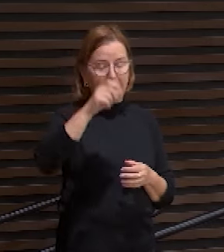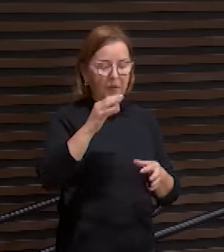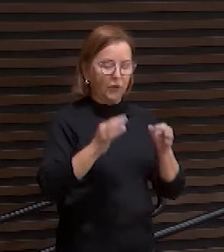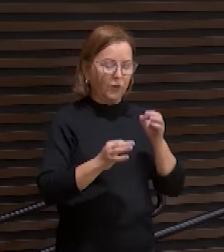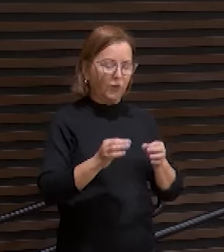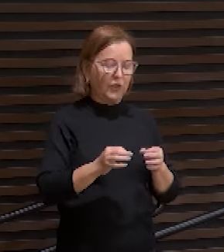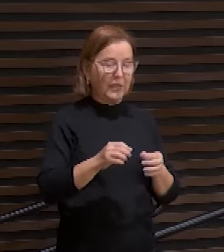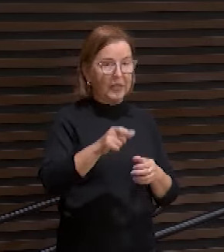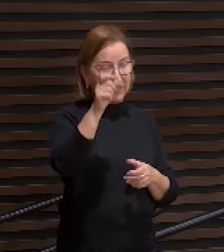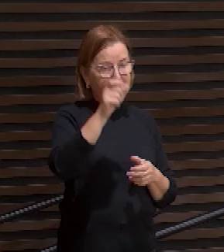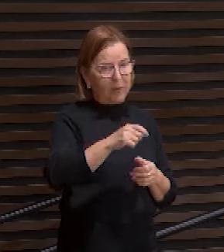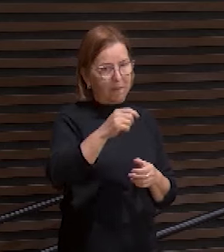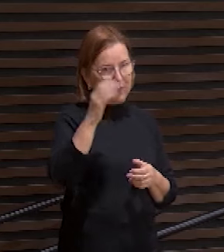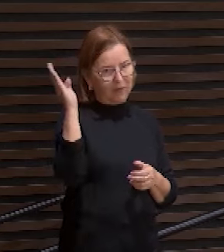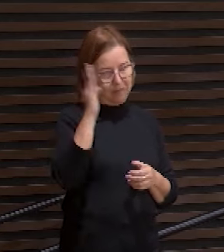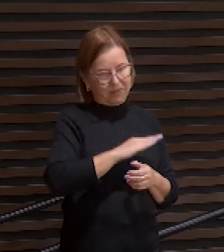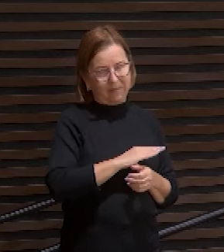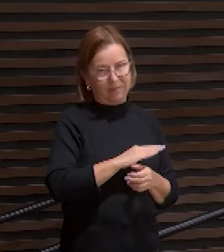perverso